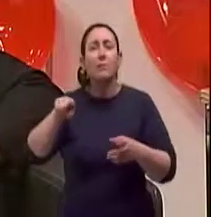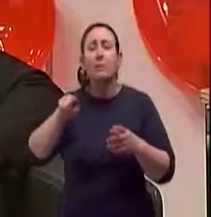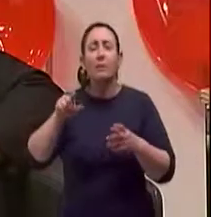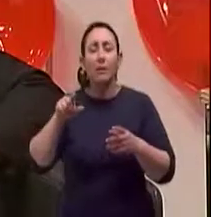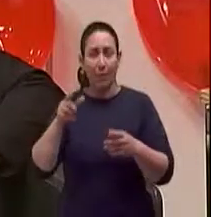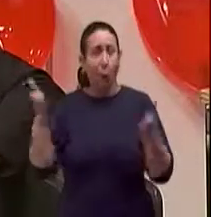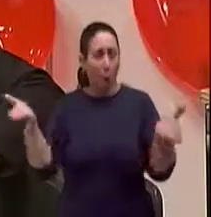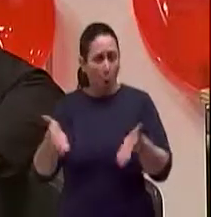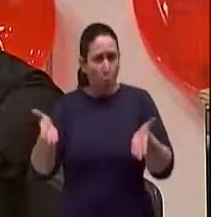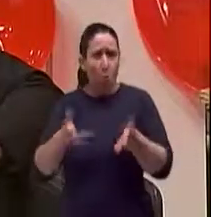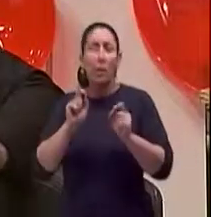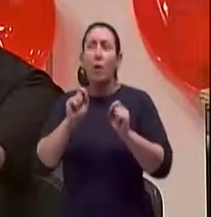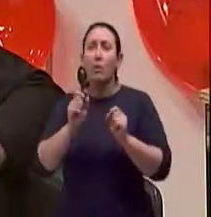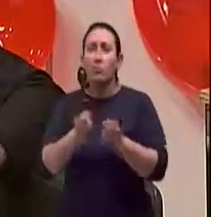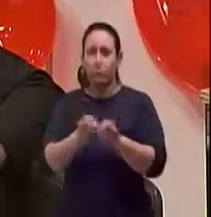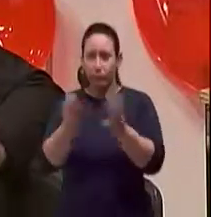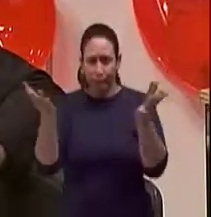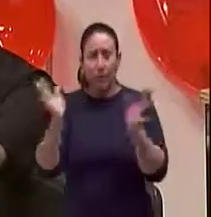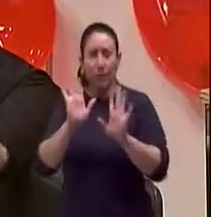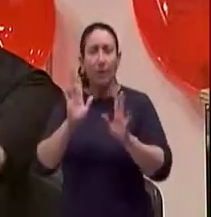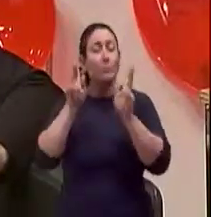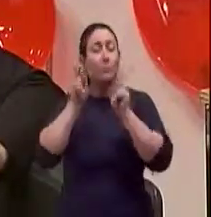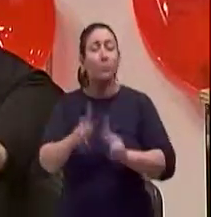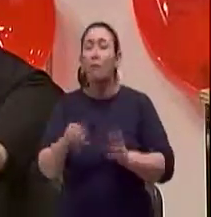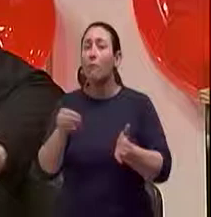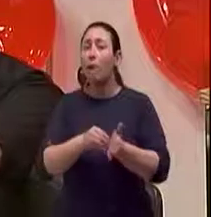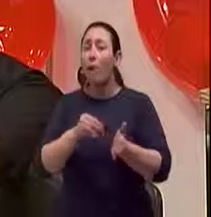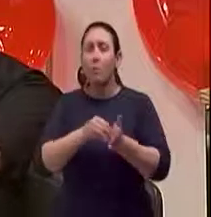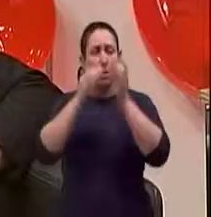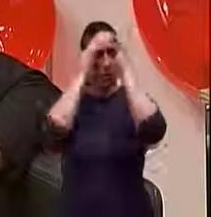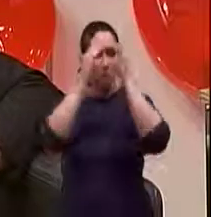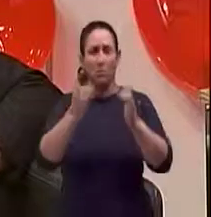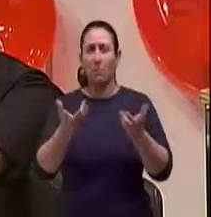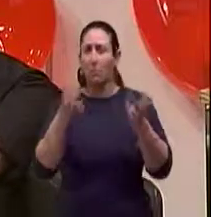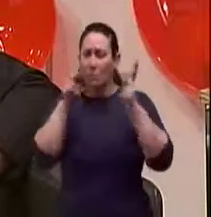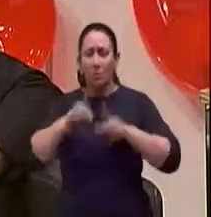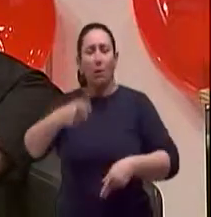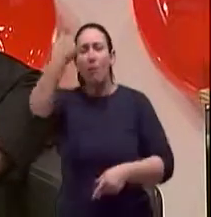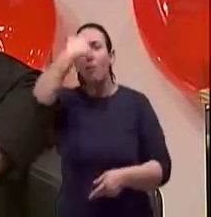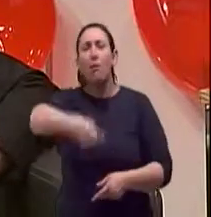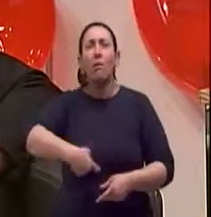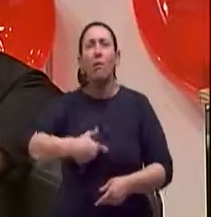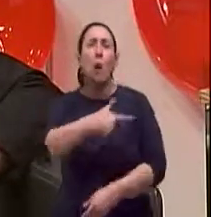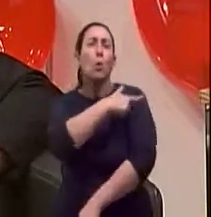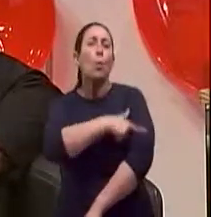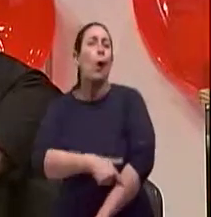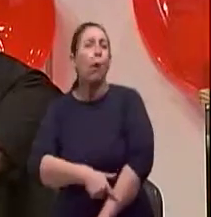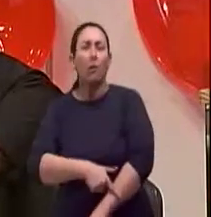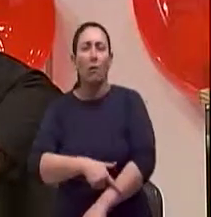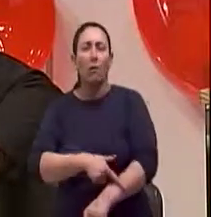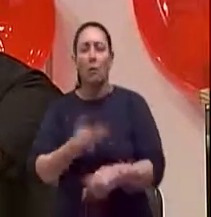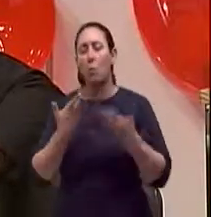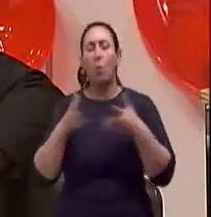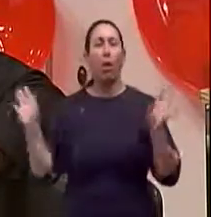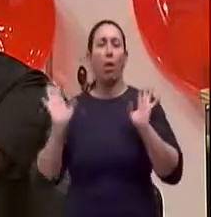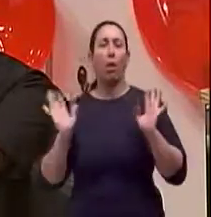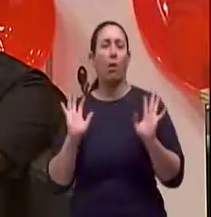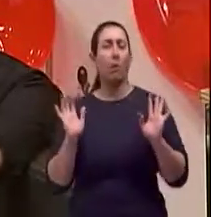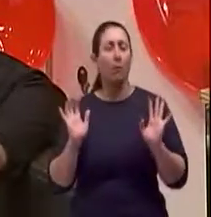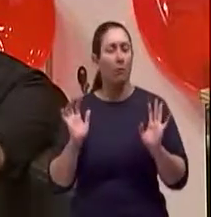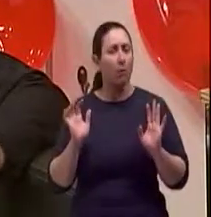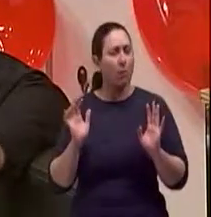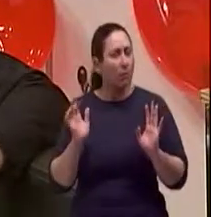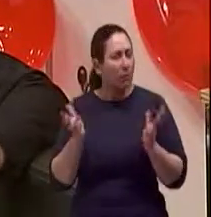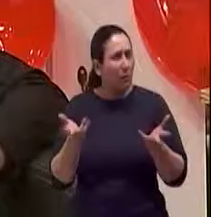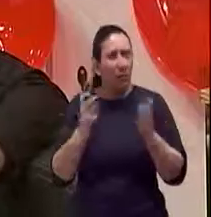parece que hoje em dia a questão do respeito está faltando, as pessoas têm vergonha de serem educadas. Infelizmente. Infelizmente.